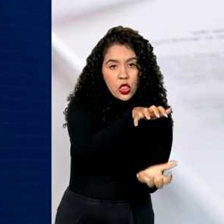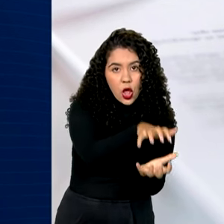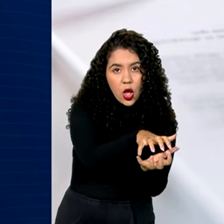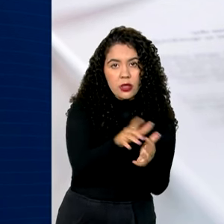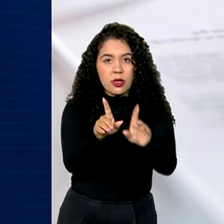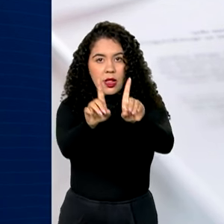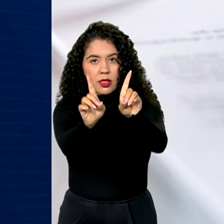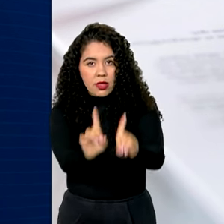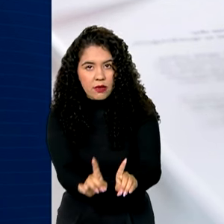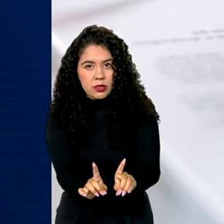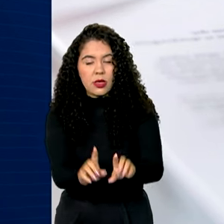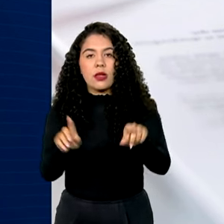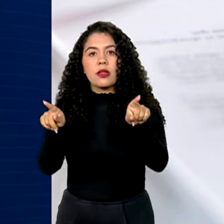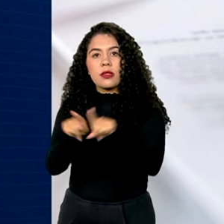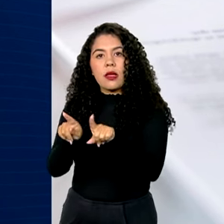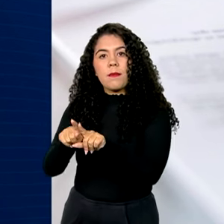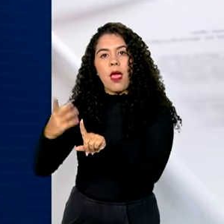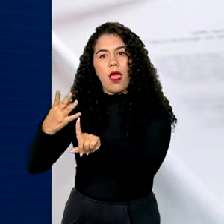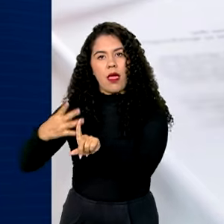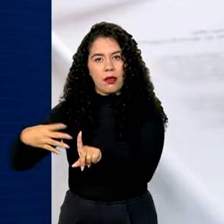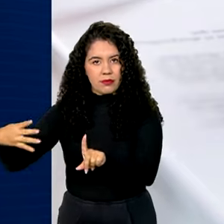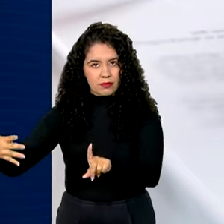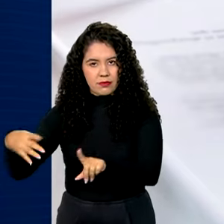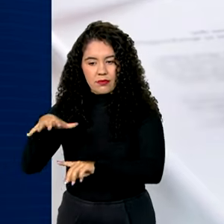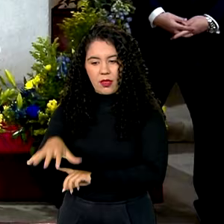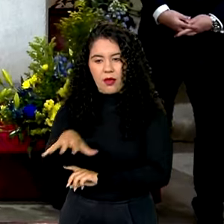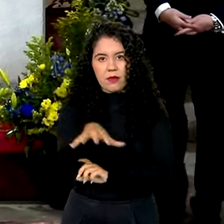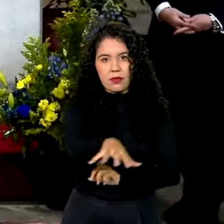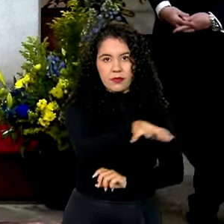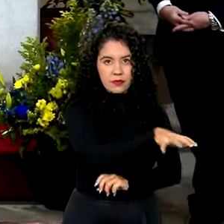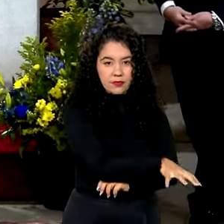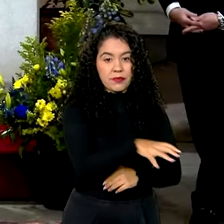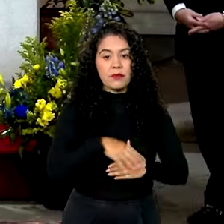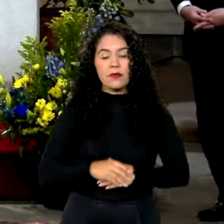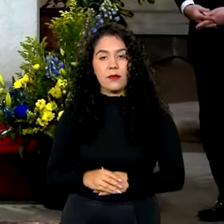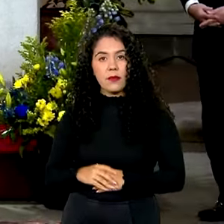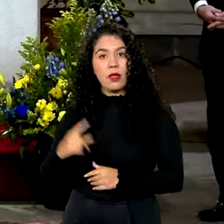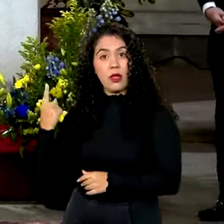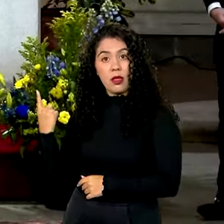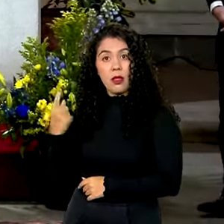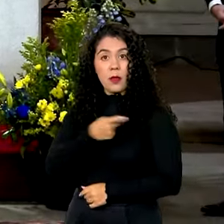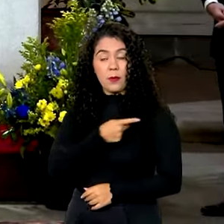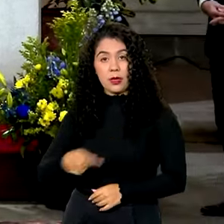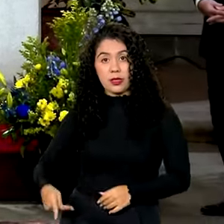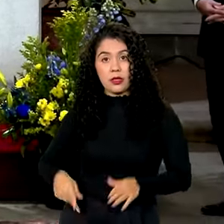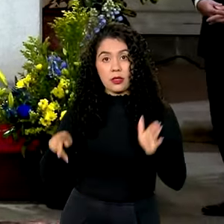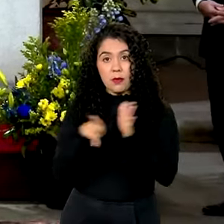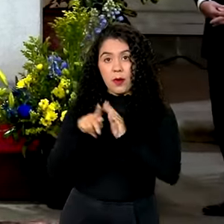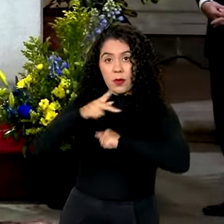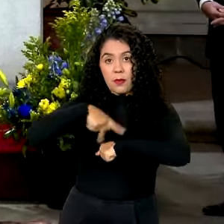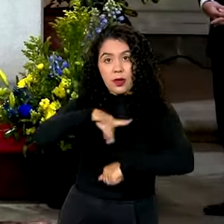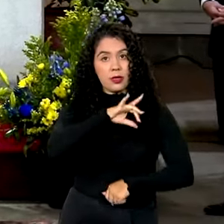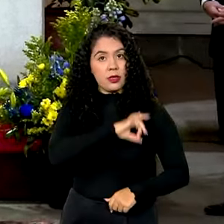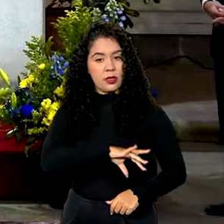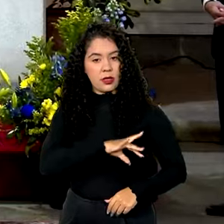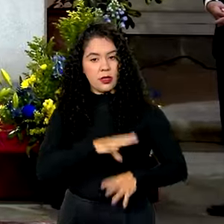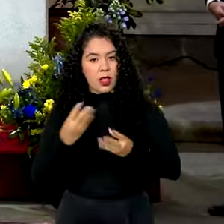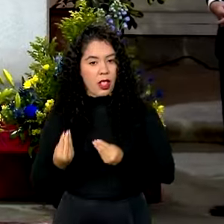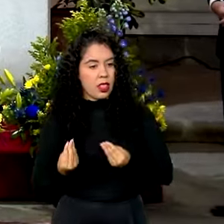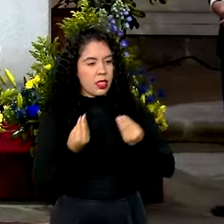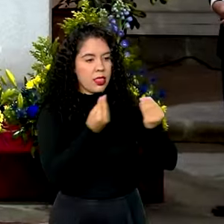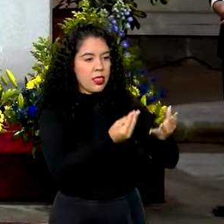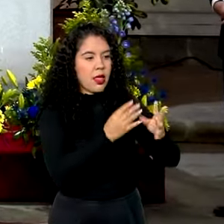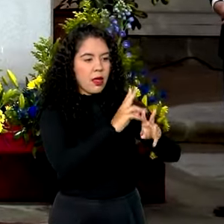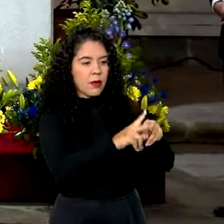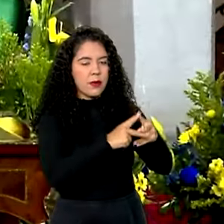deficiente e LGBTQIA+. O presidente do Chile concedeu a Lula a Ordem Bernardo